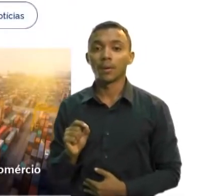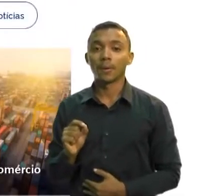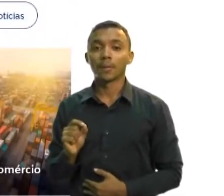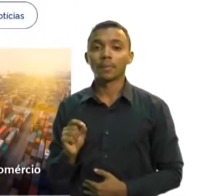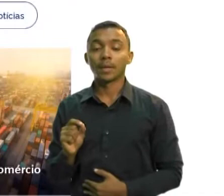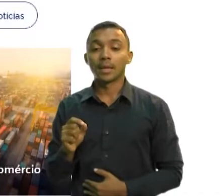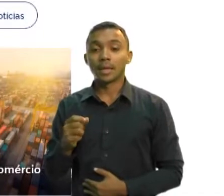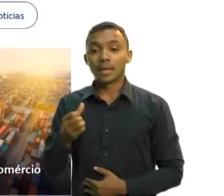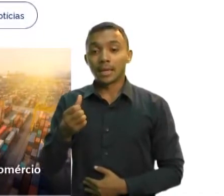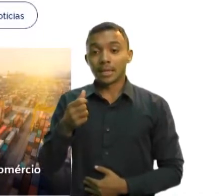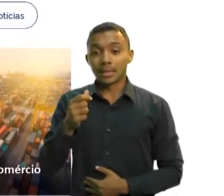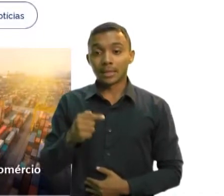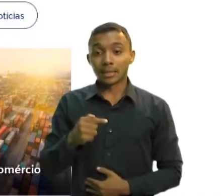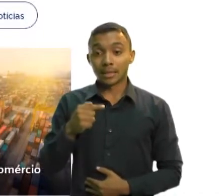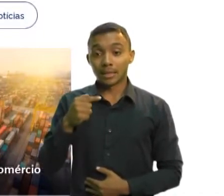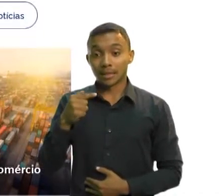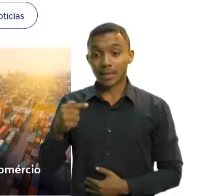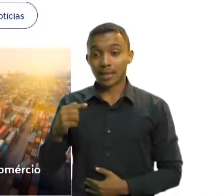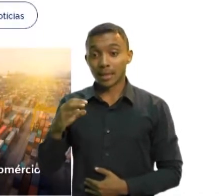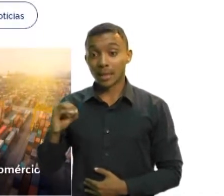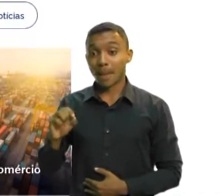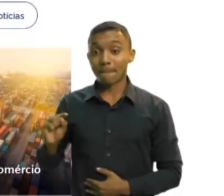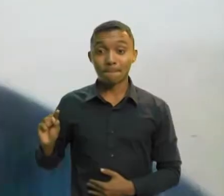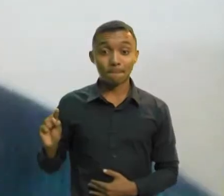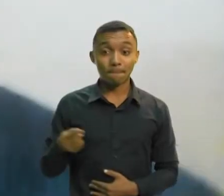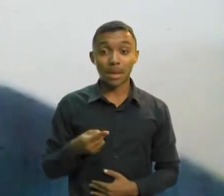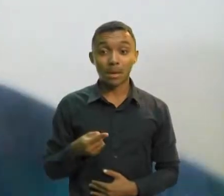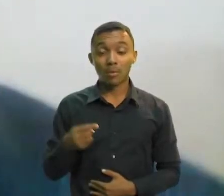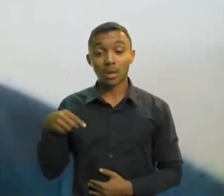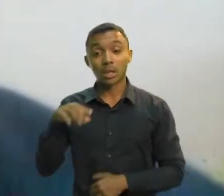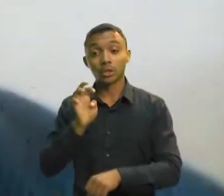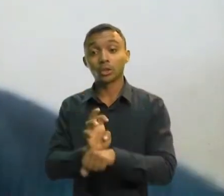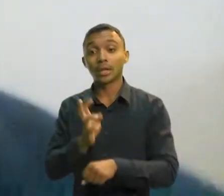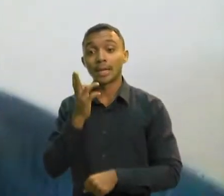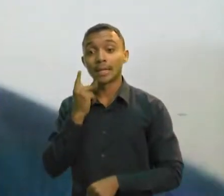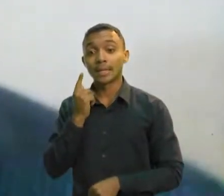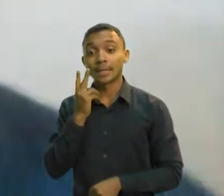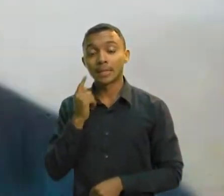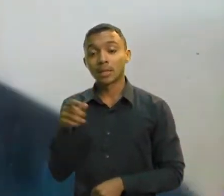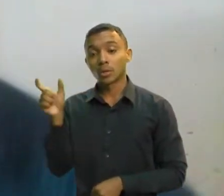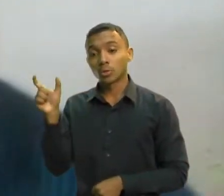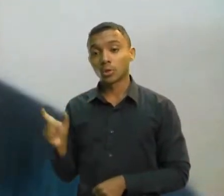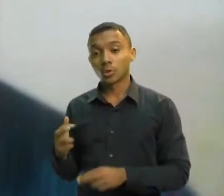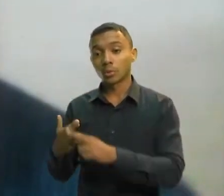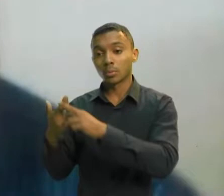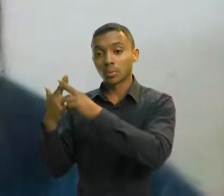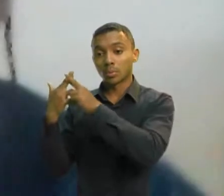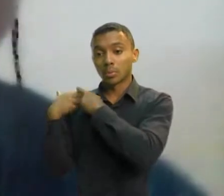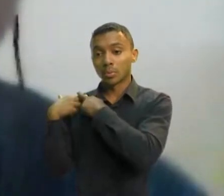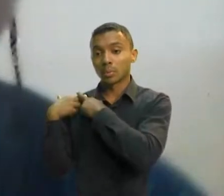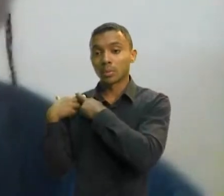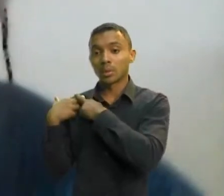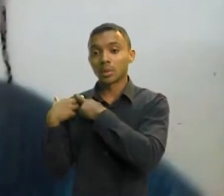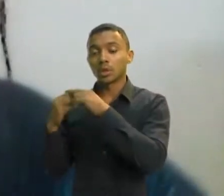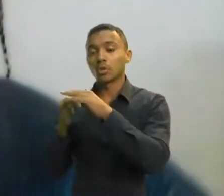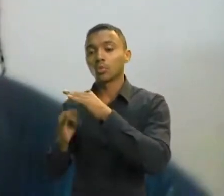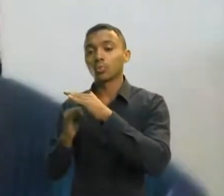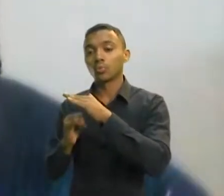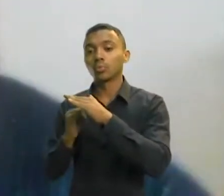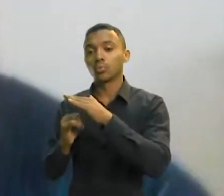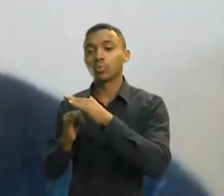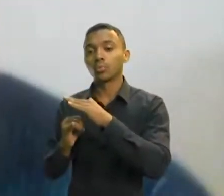mil declarações de Imposto de Renda aqui no Ceará. O assessor de comunicação da Receita Federal no Ceará, Oswaldo